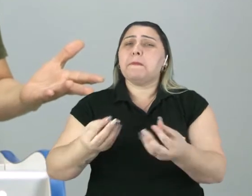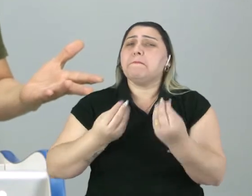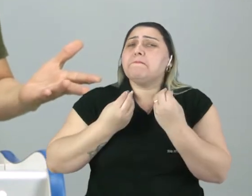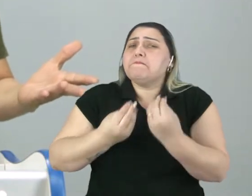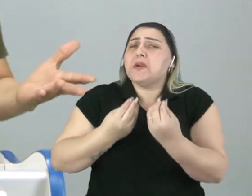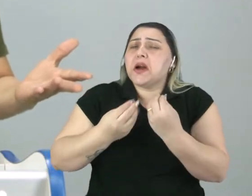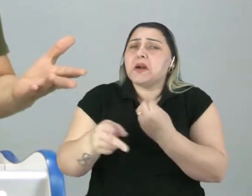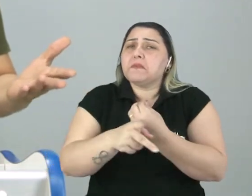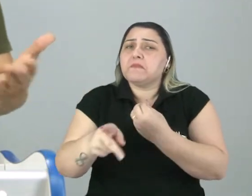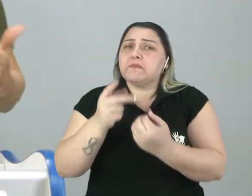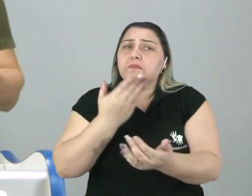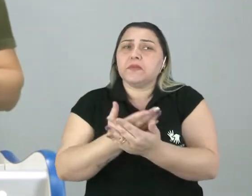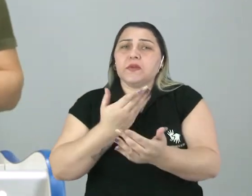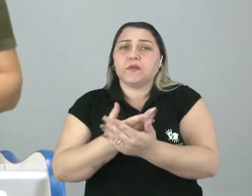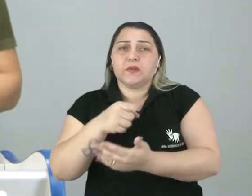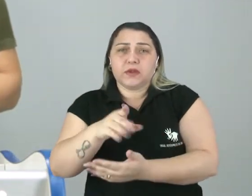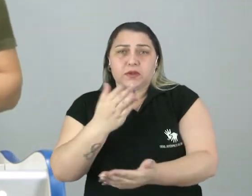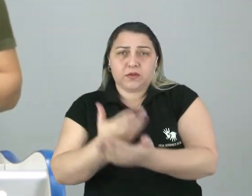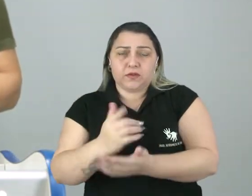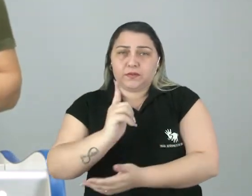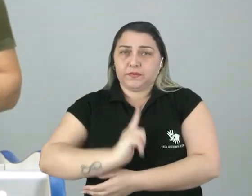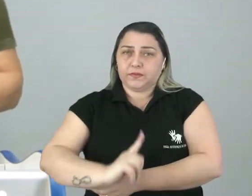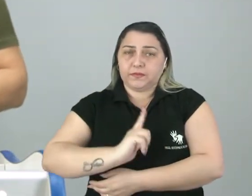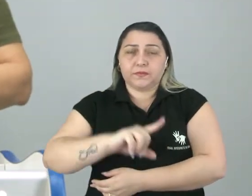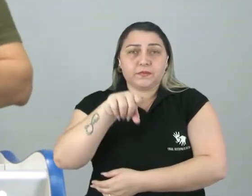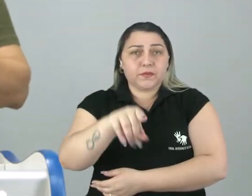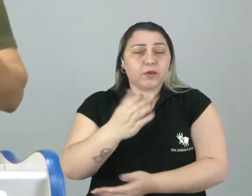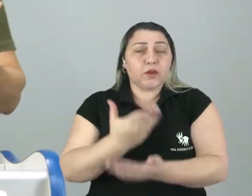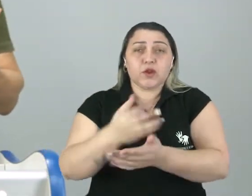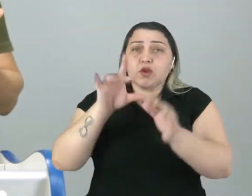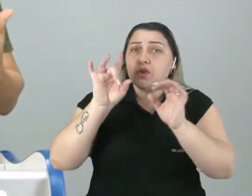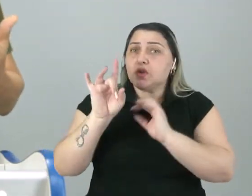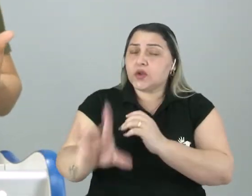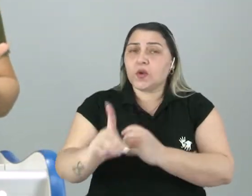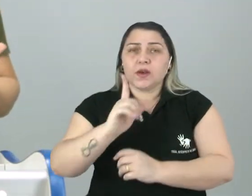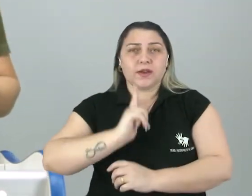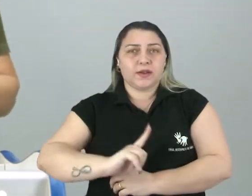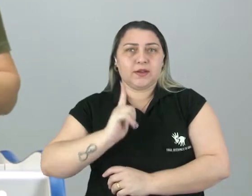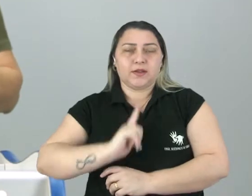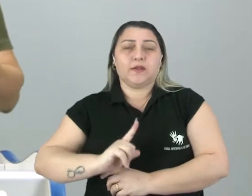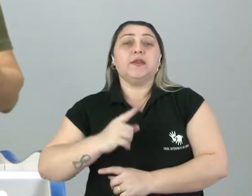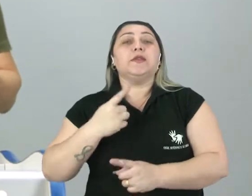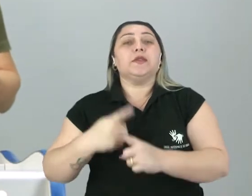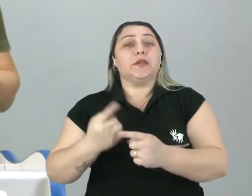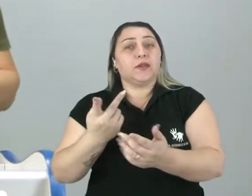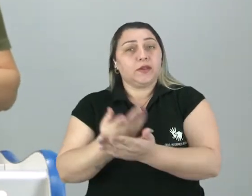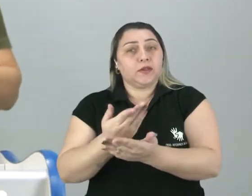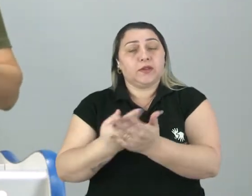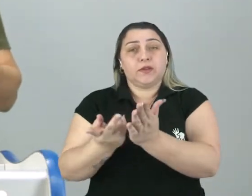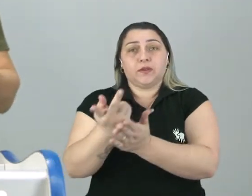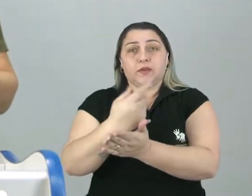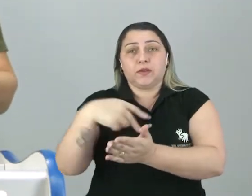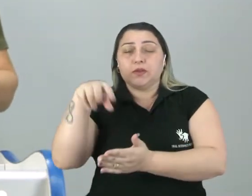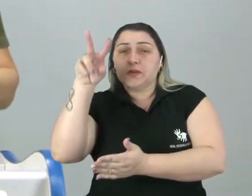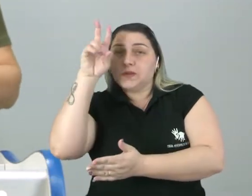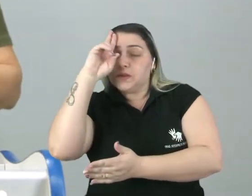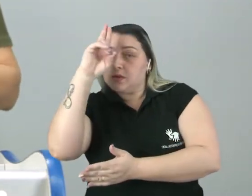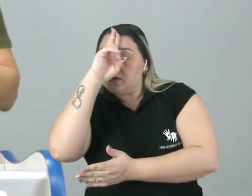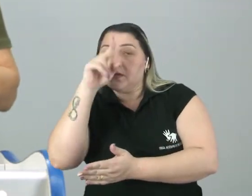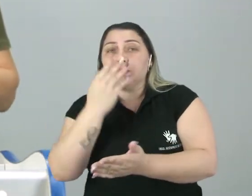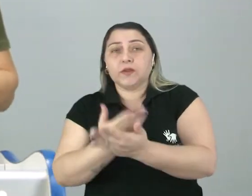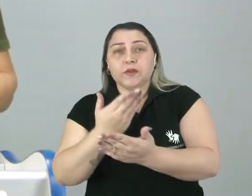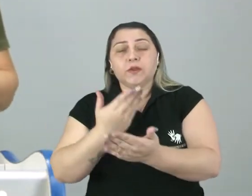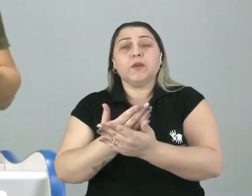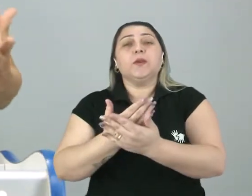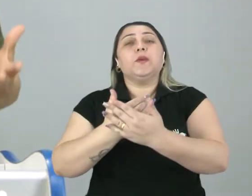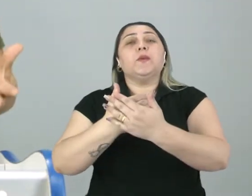estudo isso, professora? Quando você estuda literatura, você não estuda apenas a literatura, você estuda arte, você estuda história, você